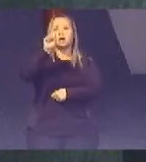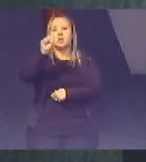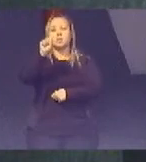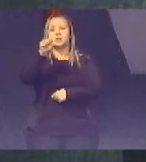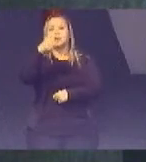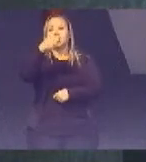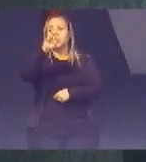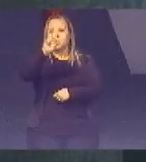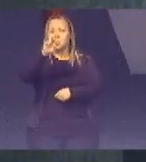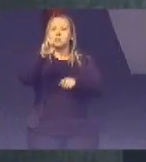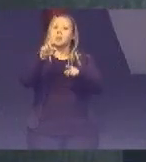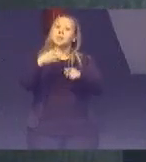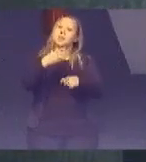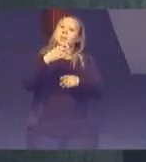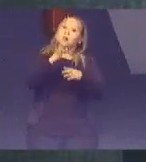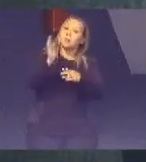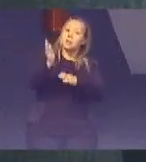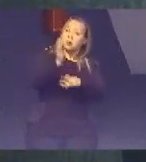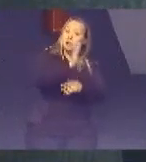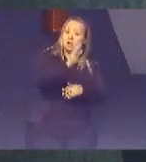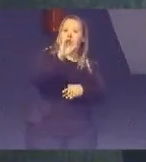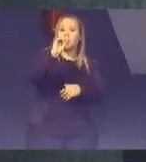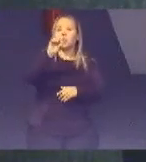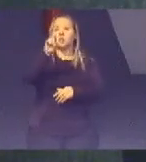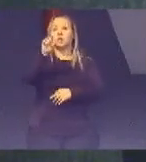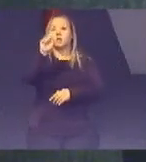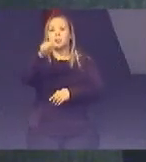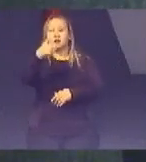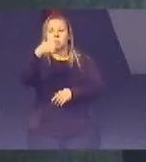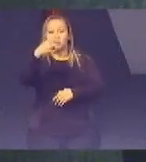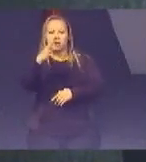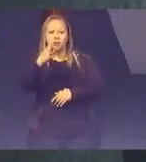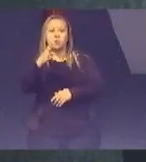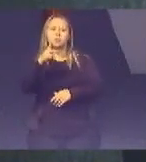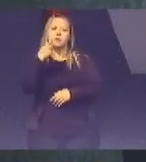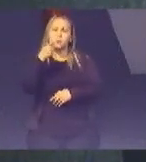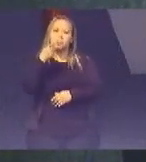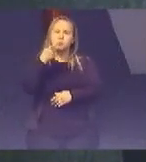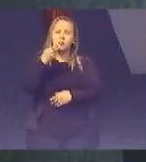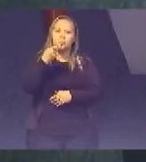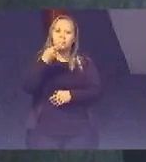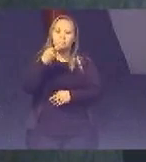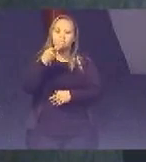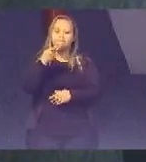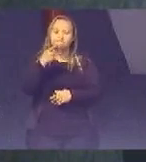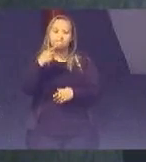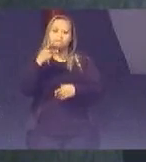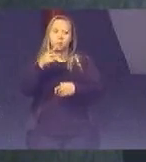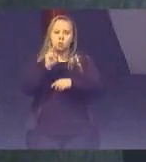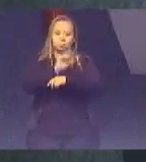ODS-14 Ficou Totalmente direcionado Para a questão Dos oceanos